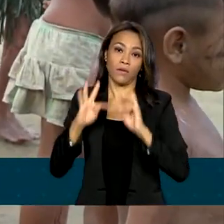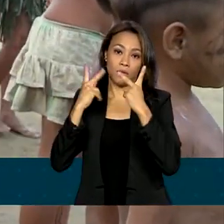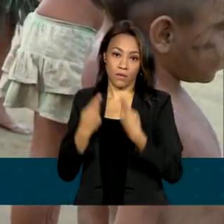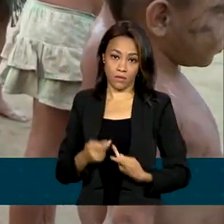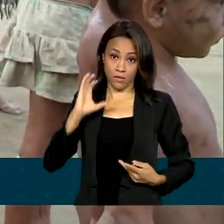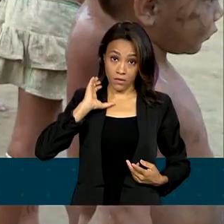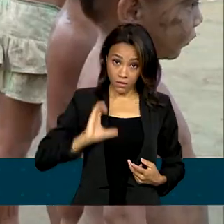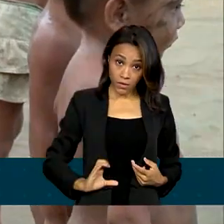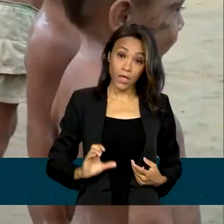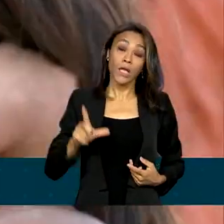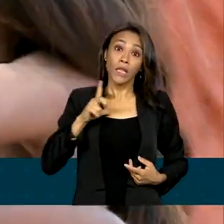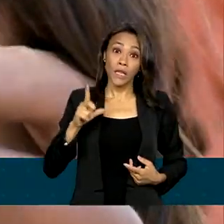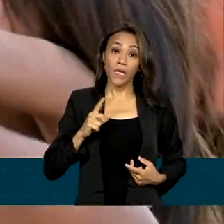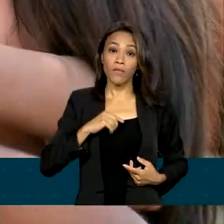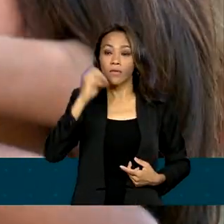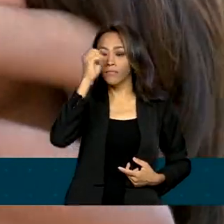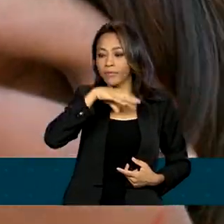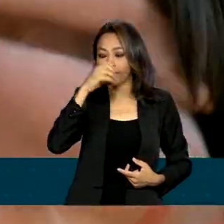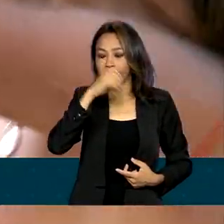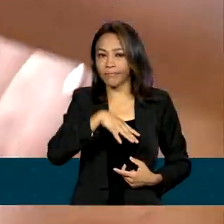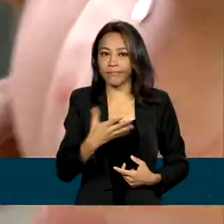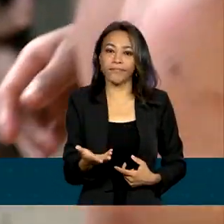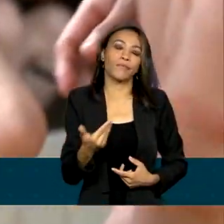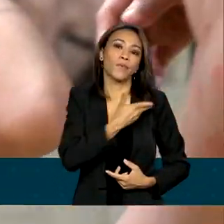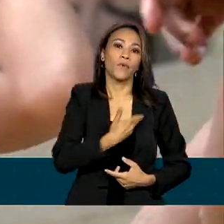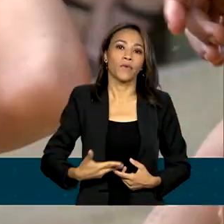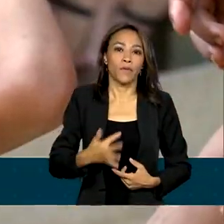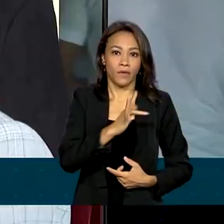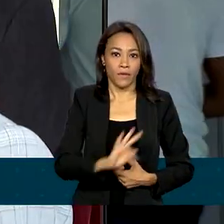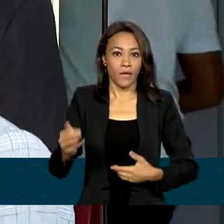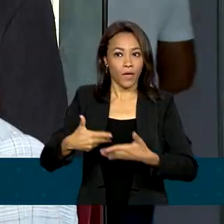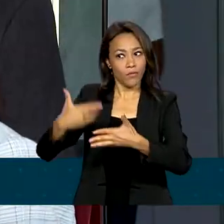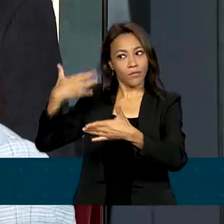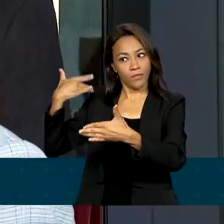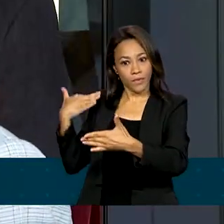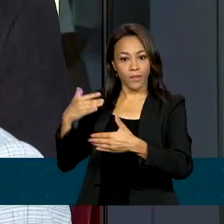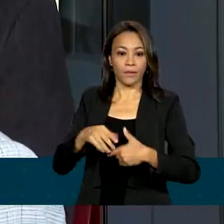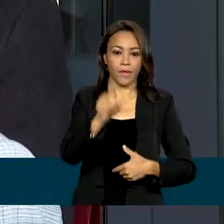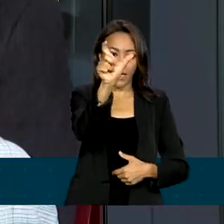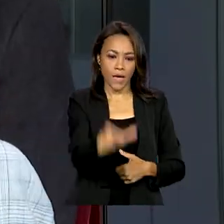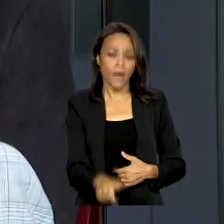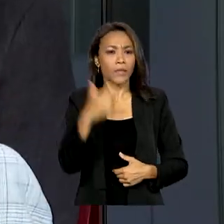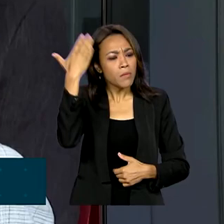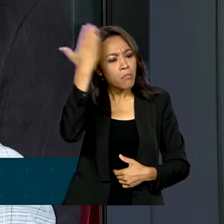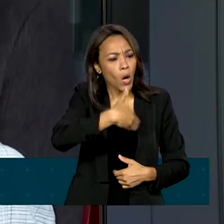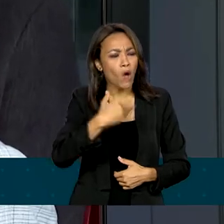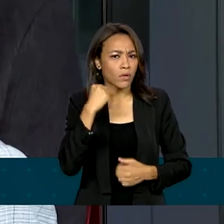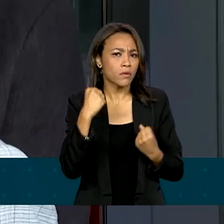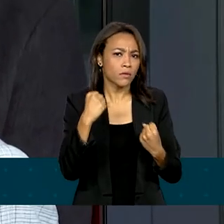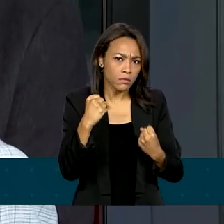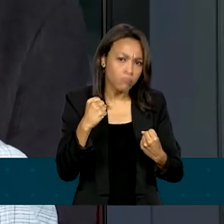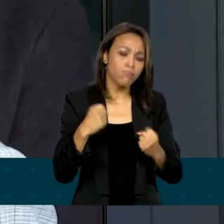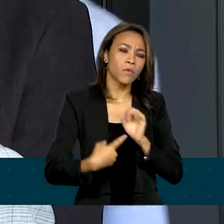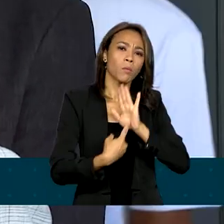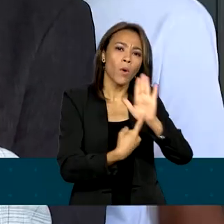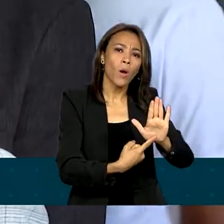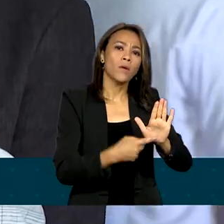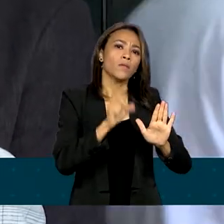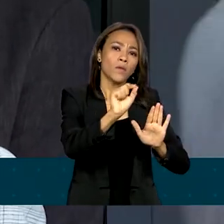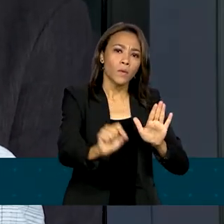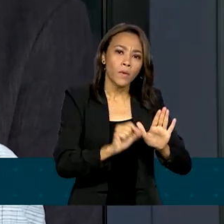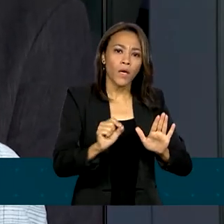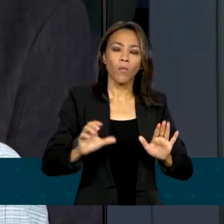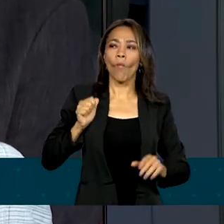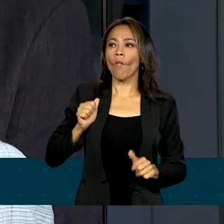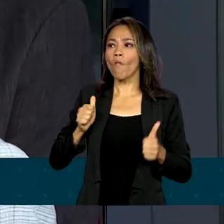Cidadania, houve descaso do governo federal nos últimos anos. Há elementos fortes de que houve uma deliberada